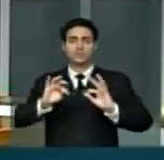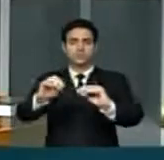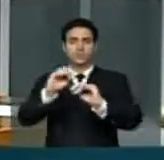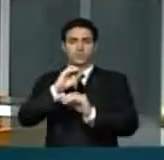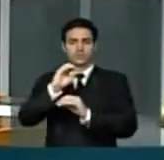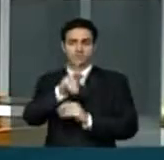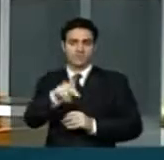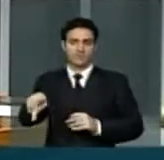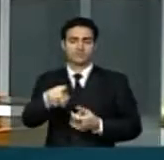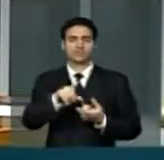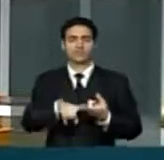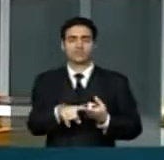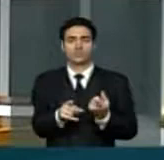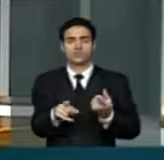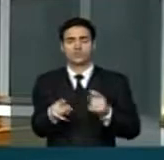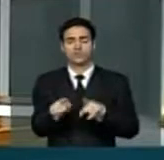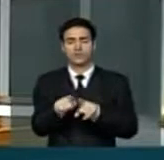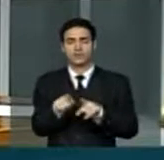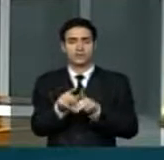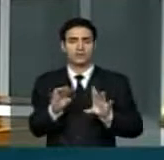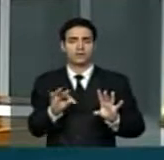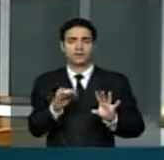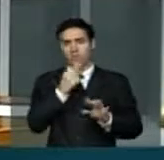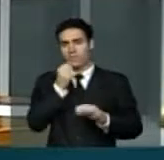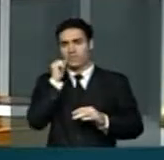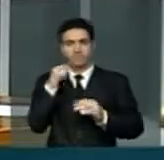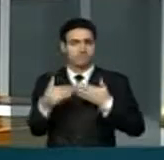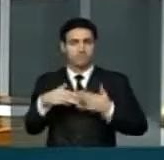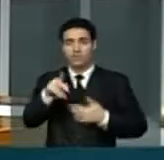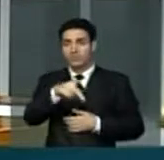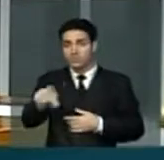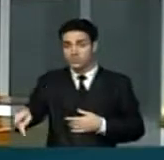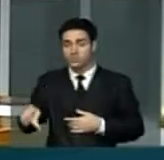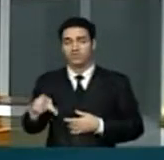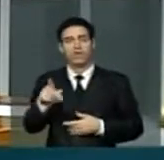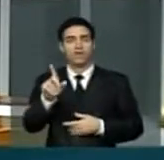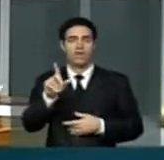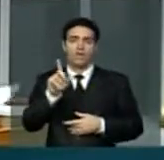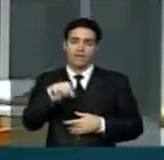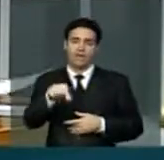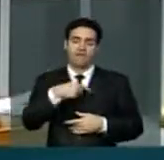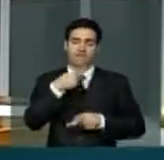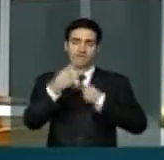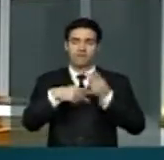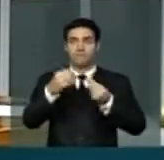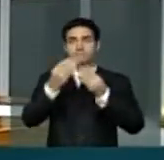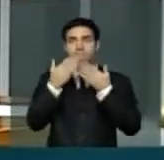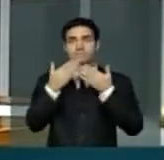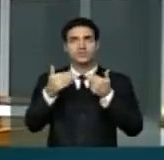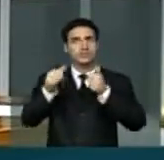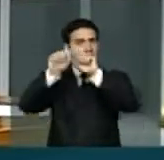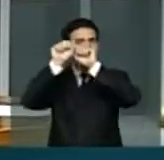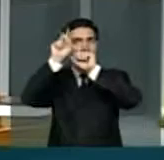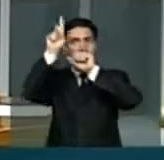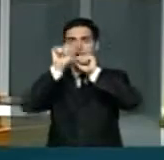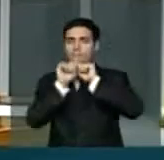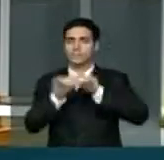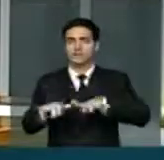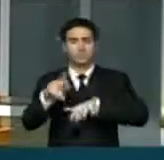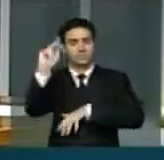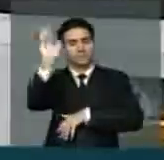as professoras e aos professores. Era o que eu tinha a dizer, que Deus abençoe o